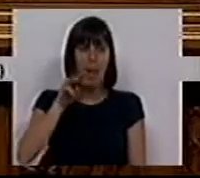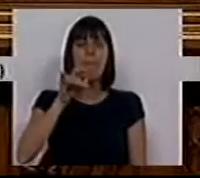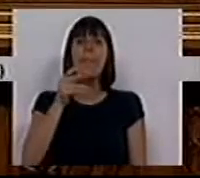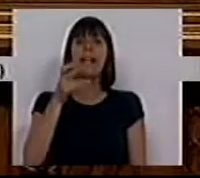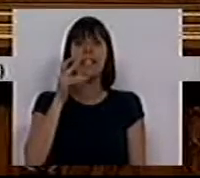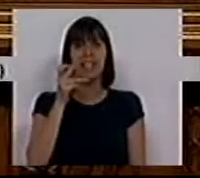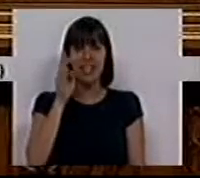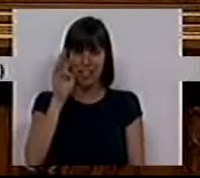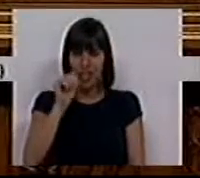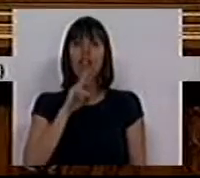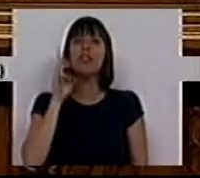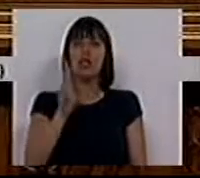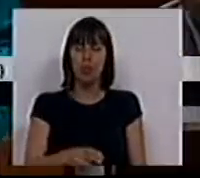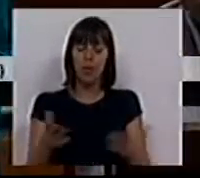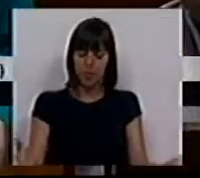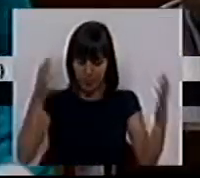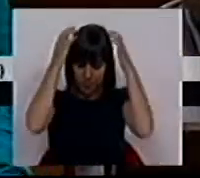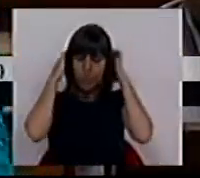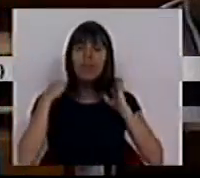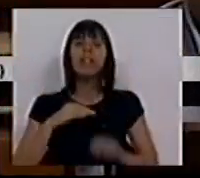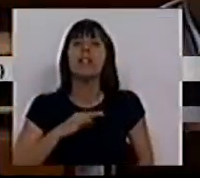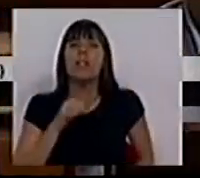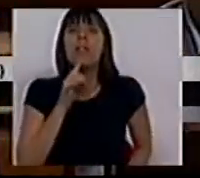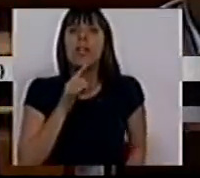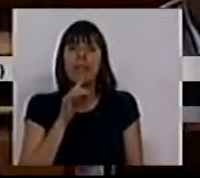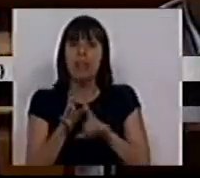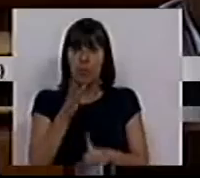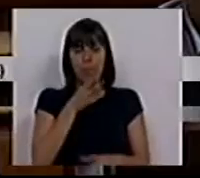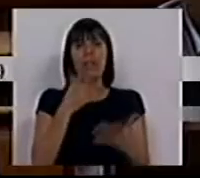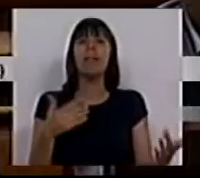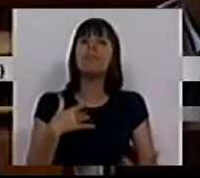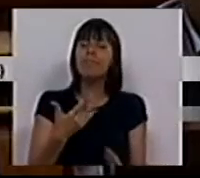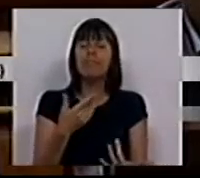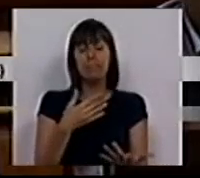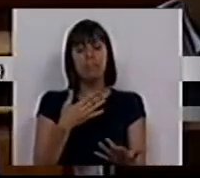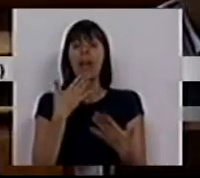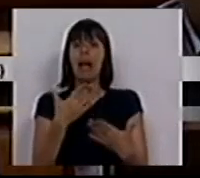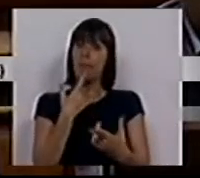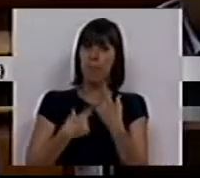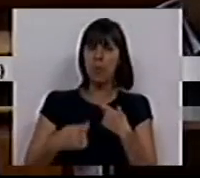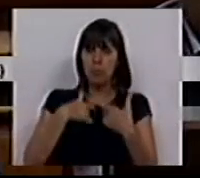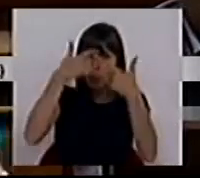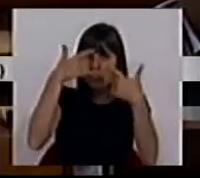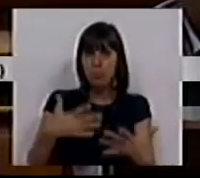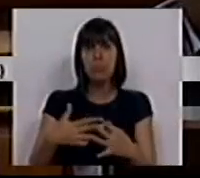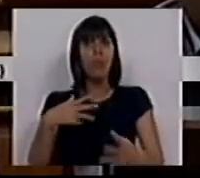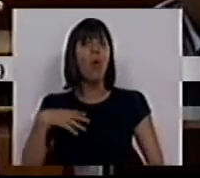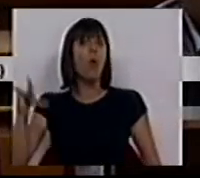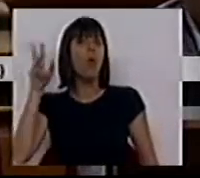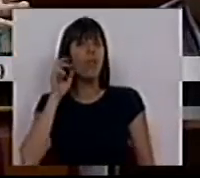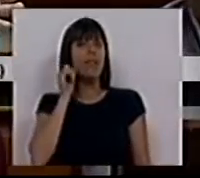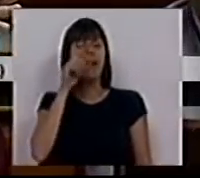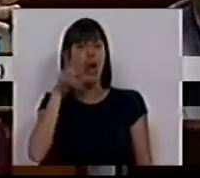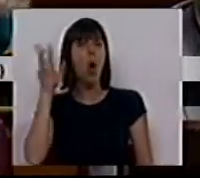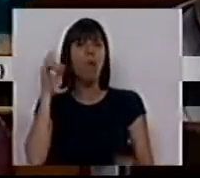Muito obrigada, Sra. Presidente. Sr. Deputado Arménio Santos, agradeço a sua pergunta, confesso a minha perplexidade ao ouvi-lo, porque quem o